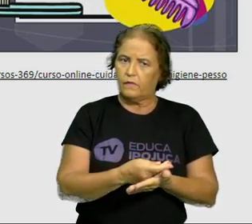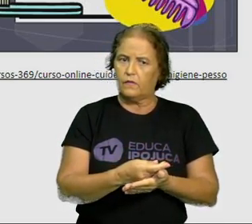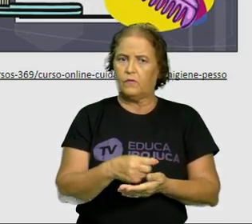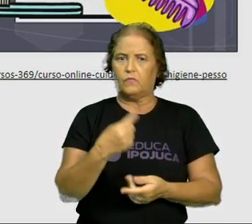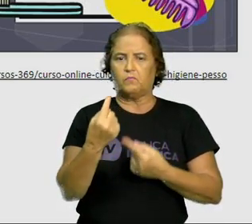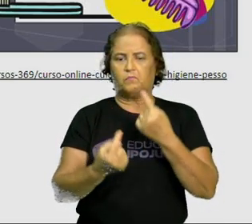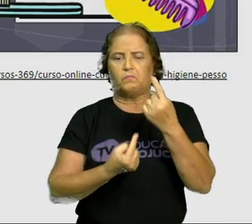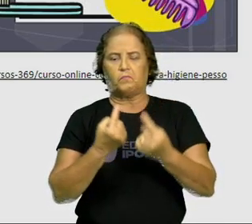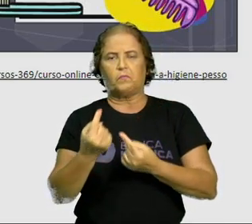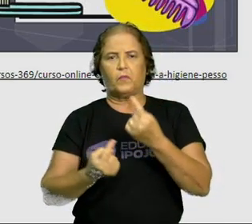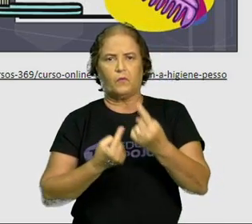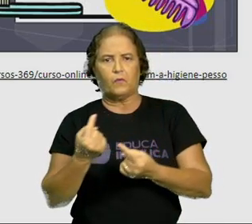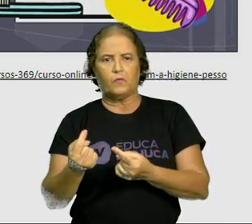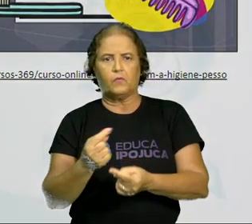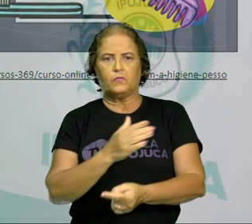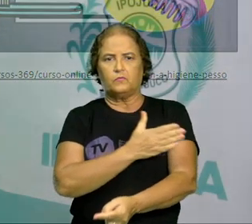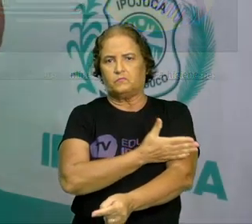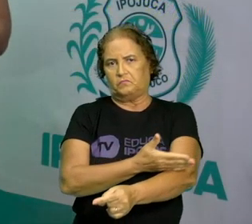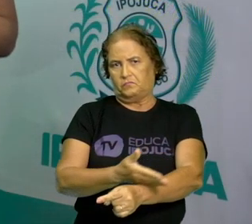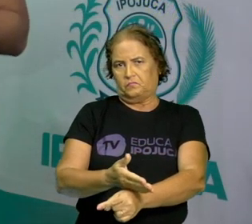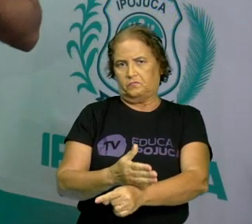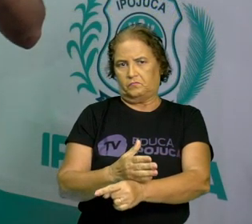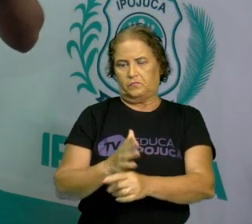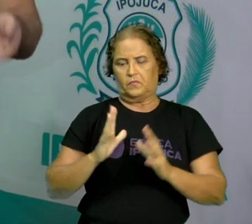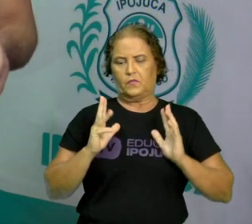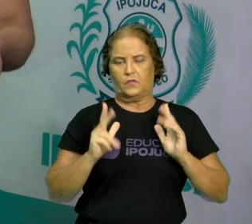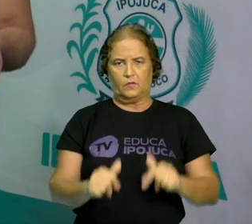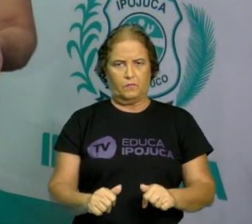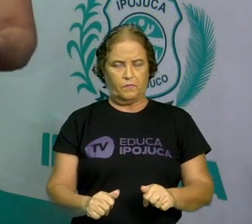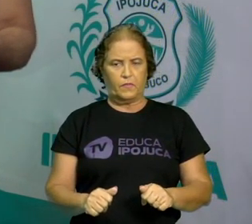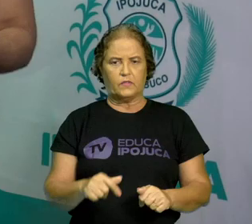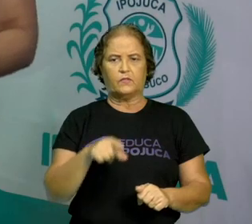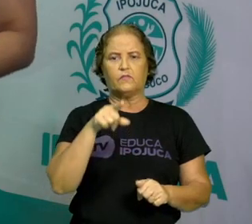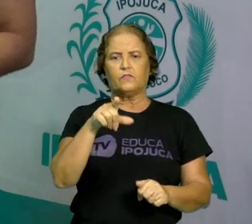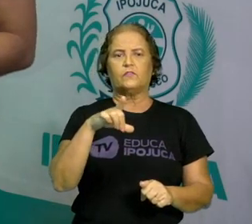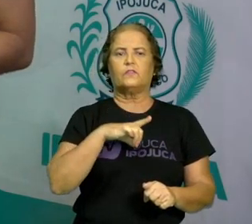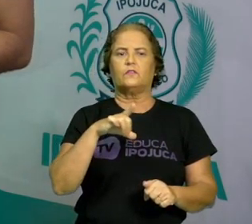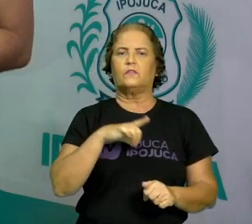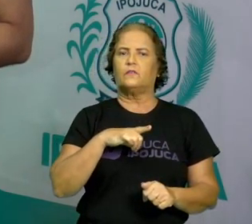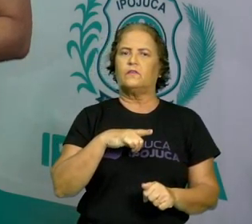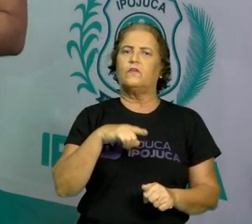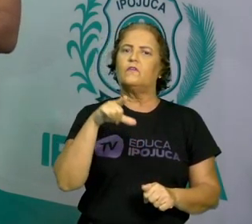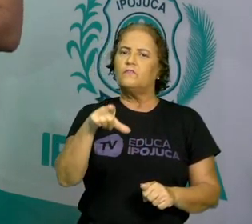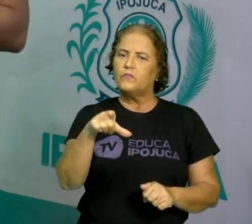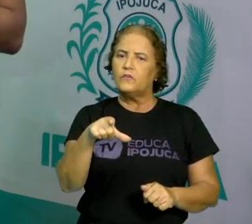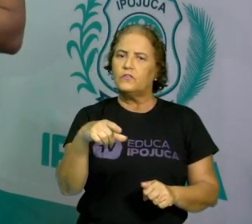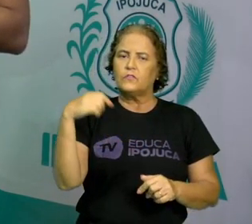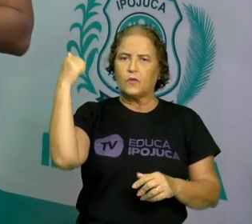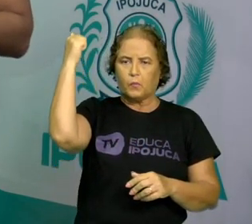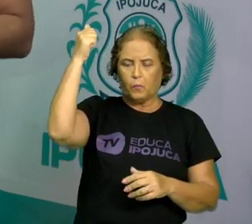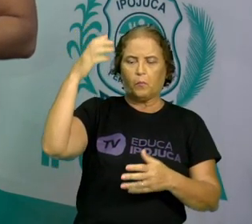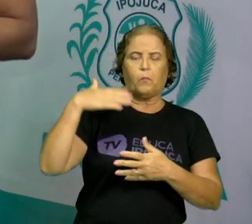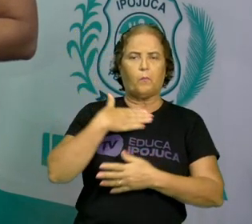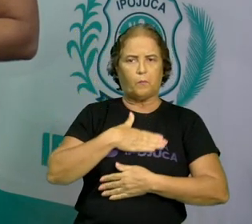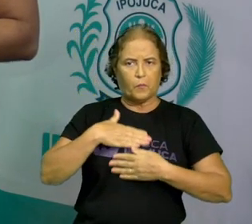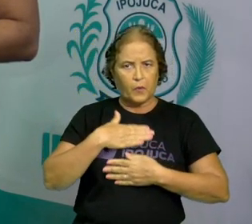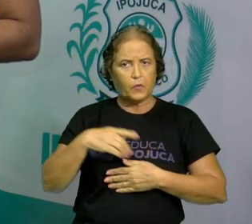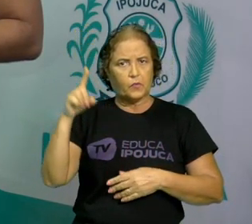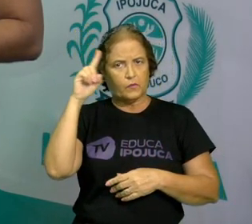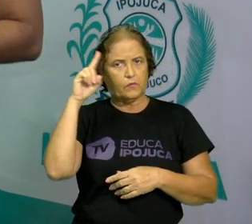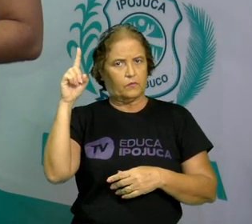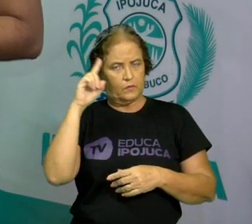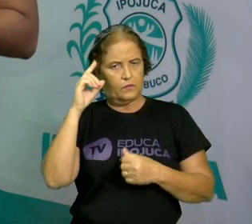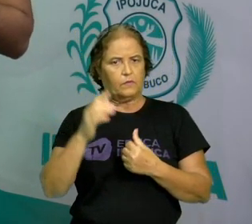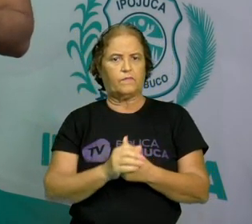tem. Será que você tem hábito de estar tomando banho regularmente? De lavar com água e sabão?